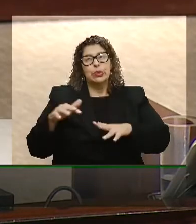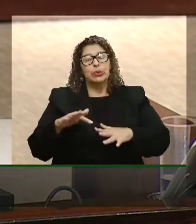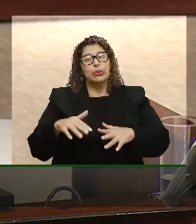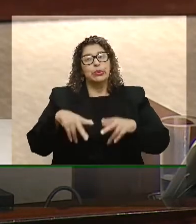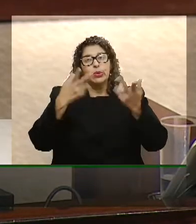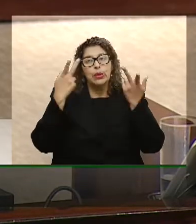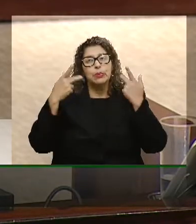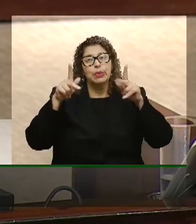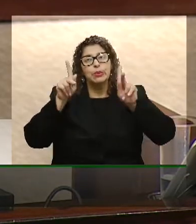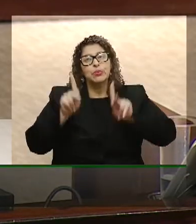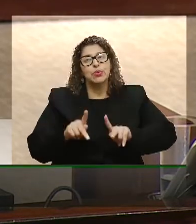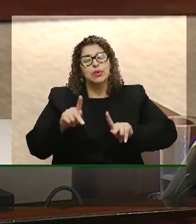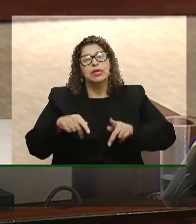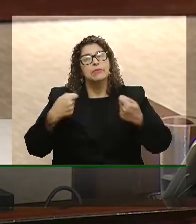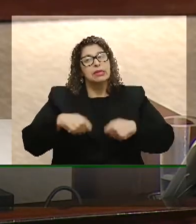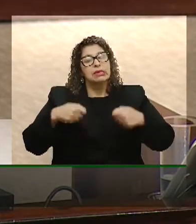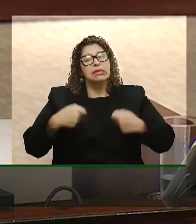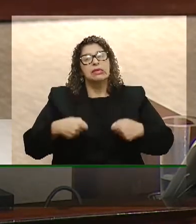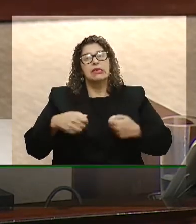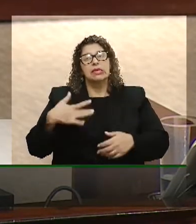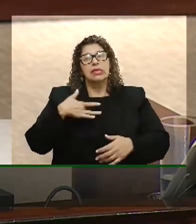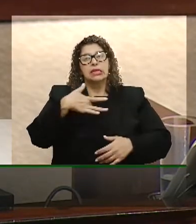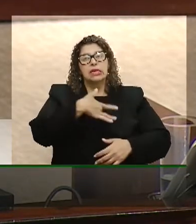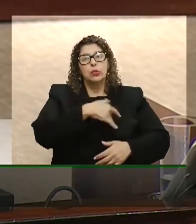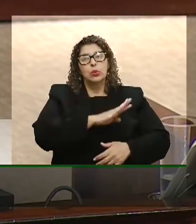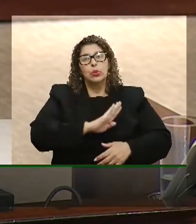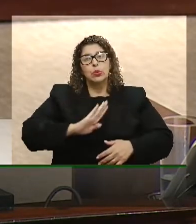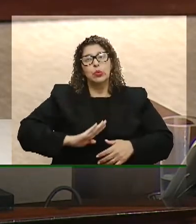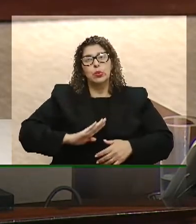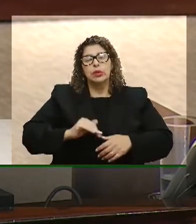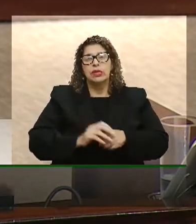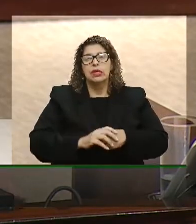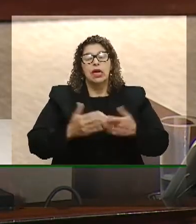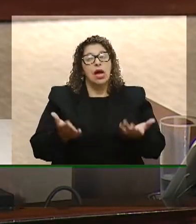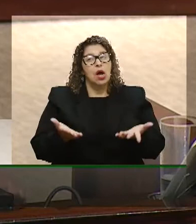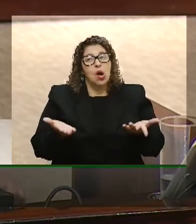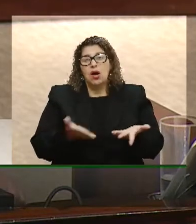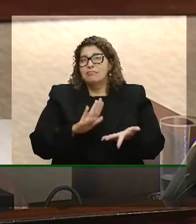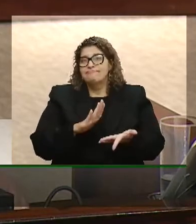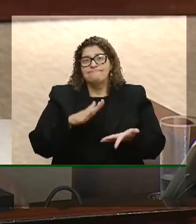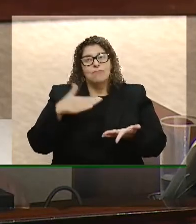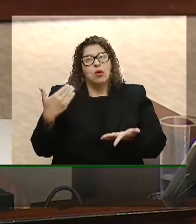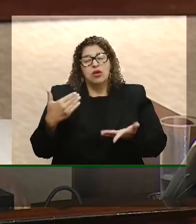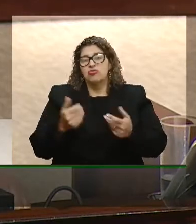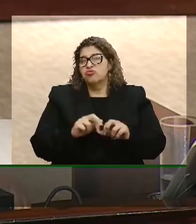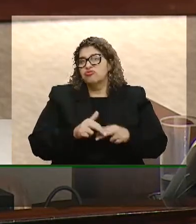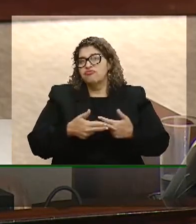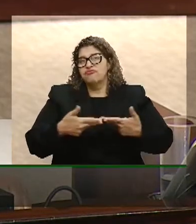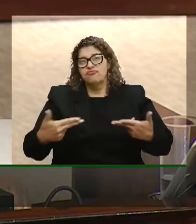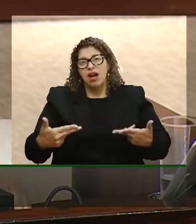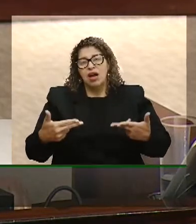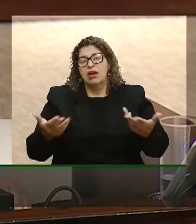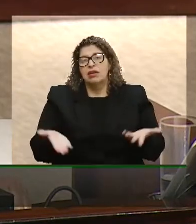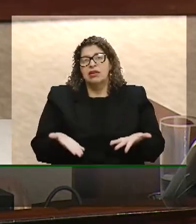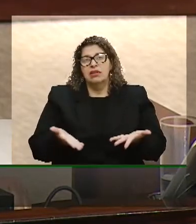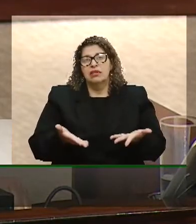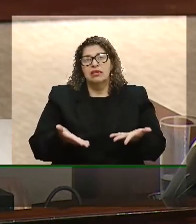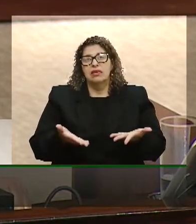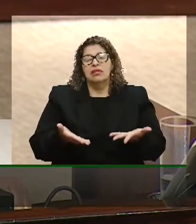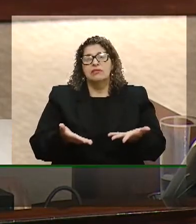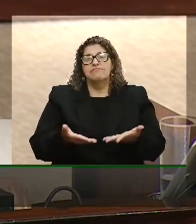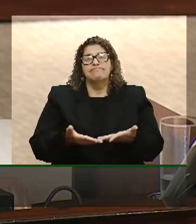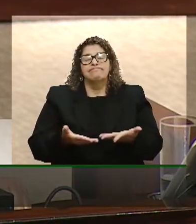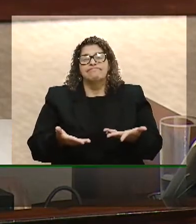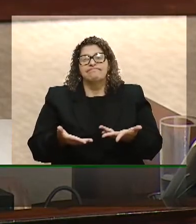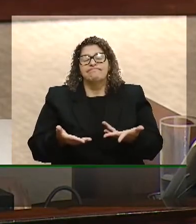precisa da saúde pública. A morte dos NASFs, como é a terminologia que se diz no âmbito da